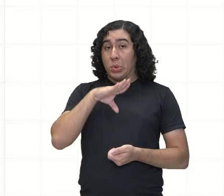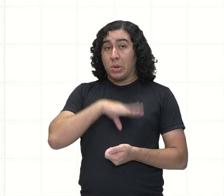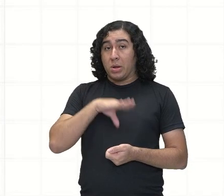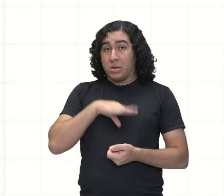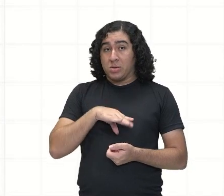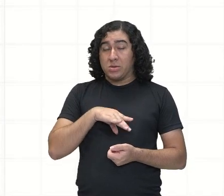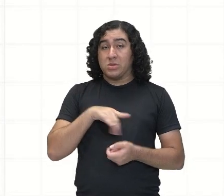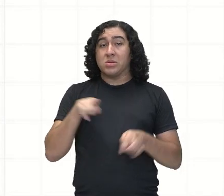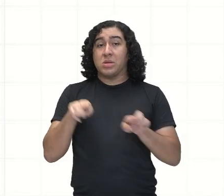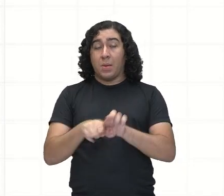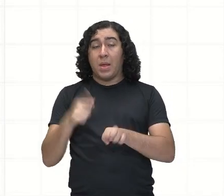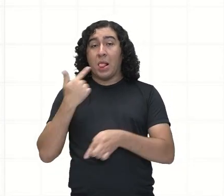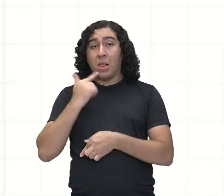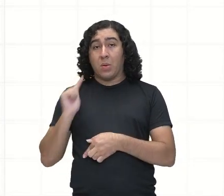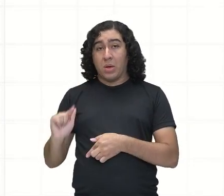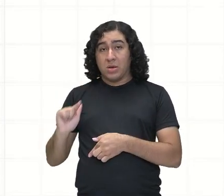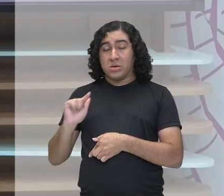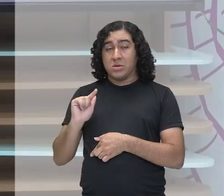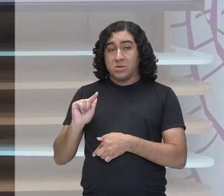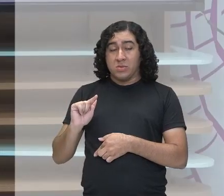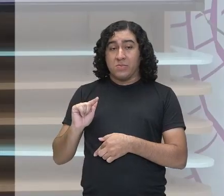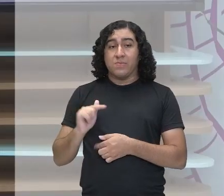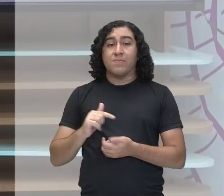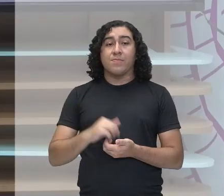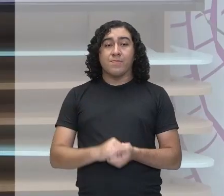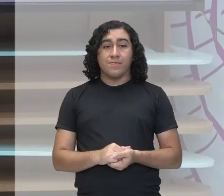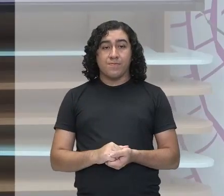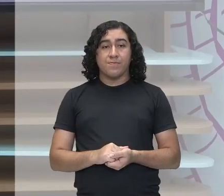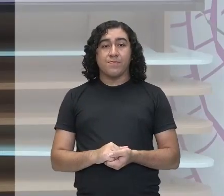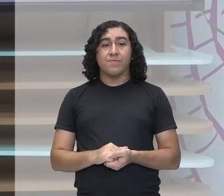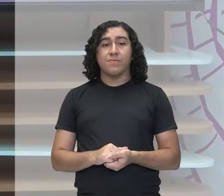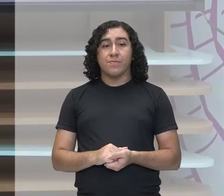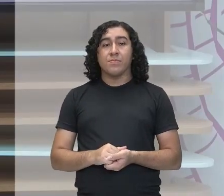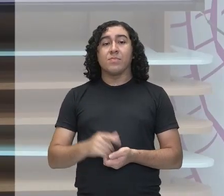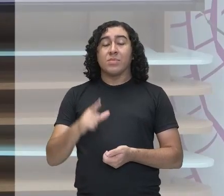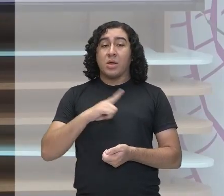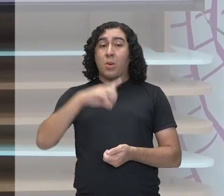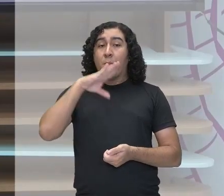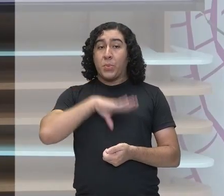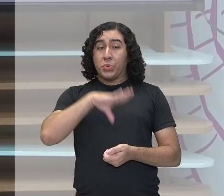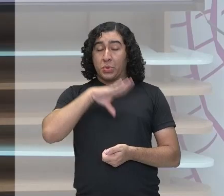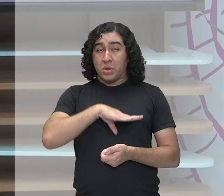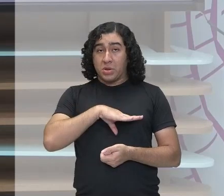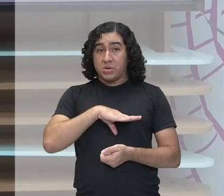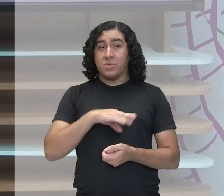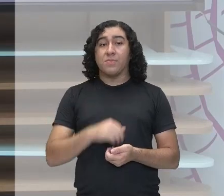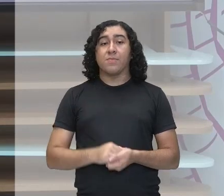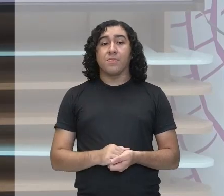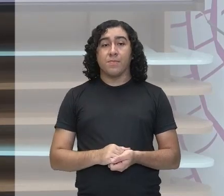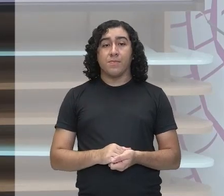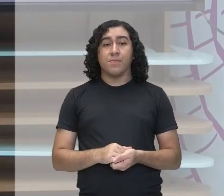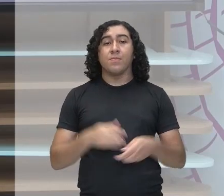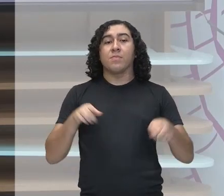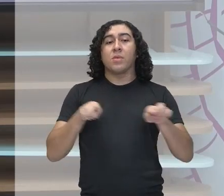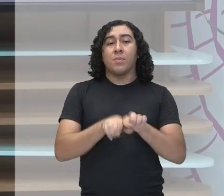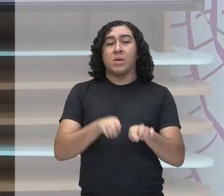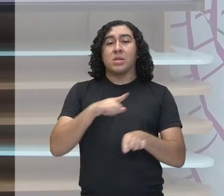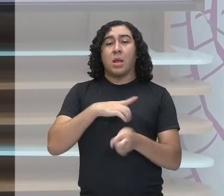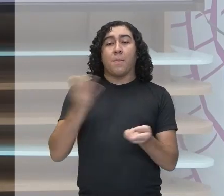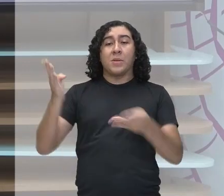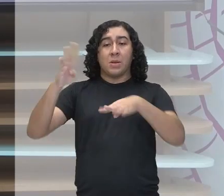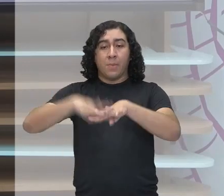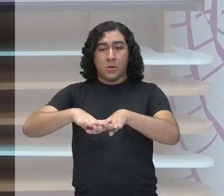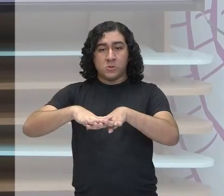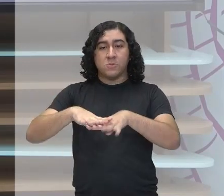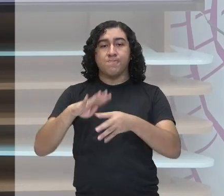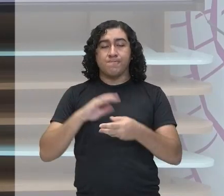e a linguagem, né? São linguagens. Nós temos a língua portuguesa e a língua da matemática, a